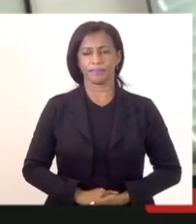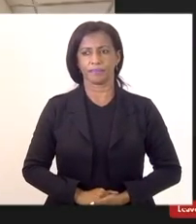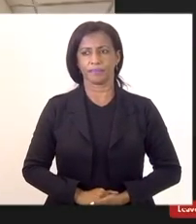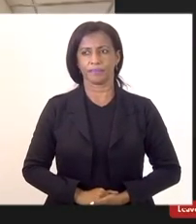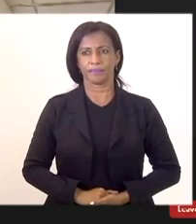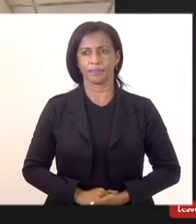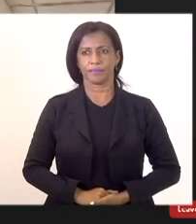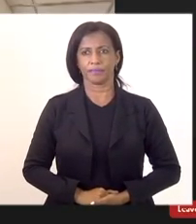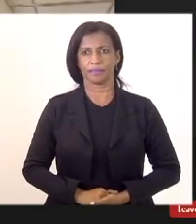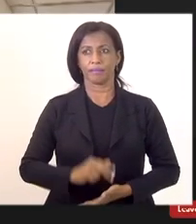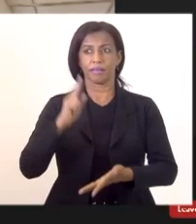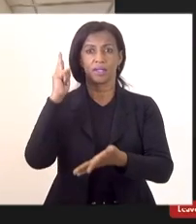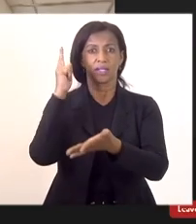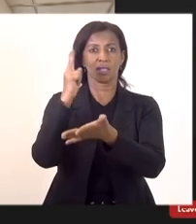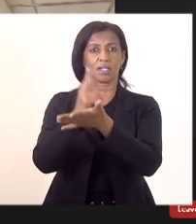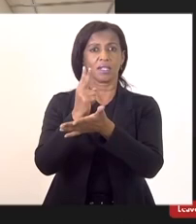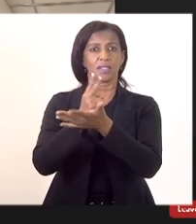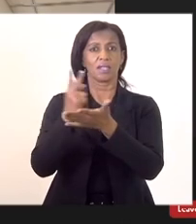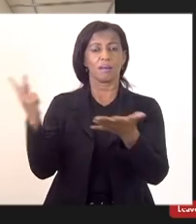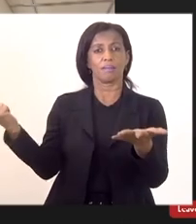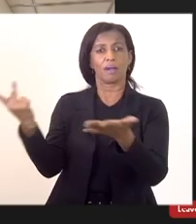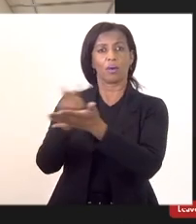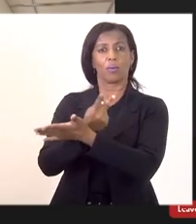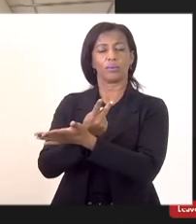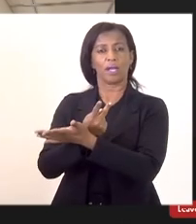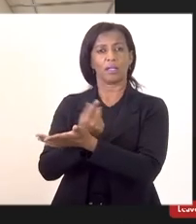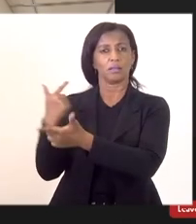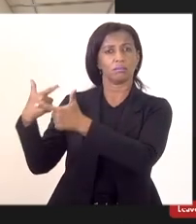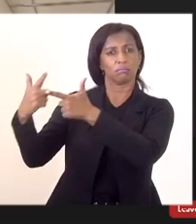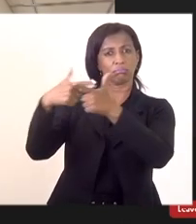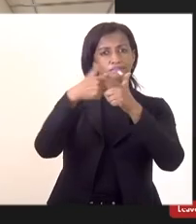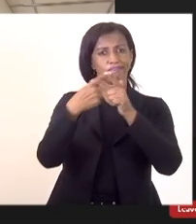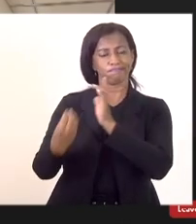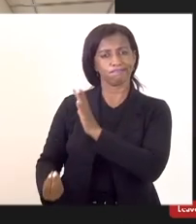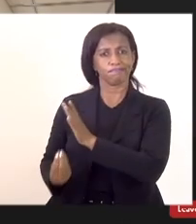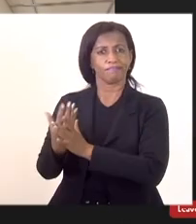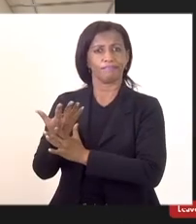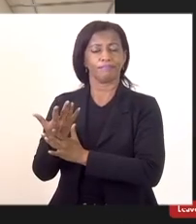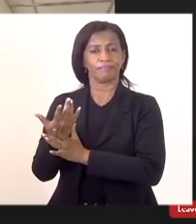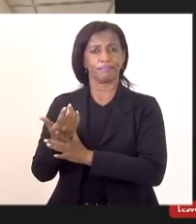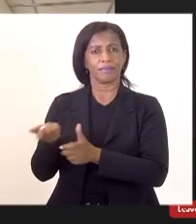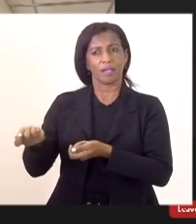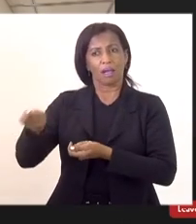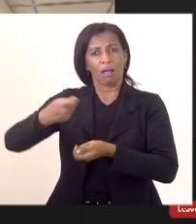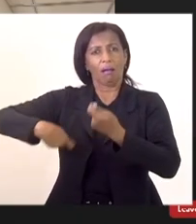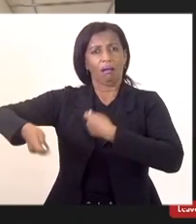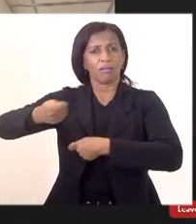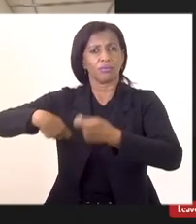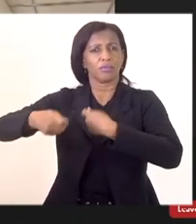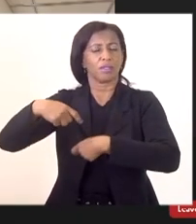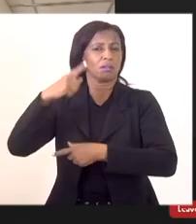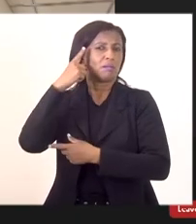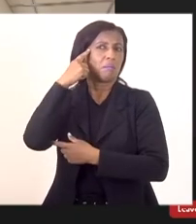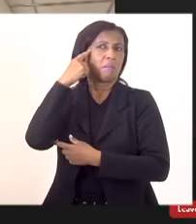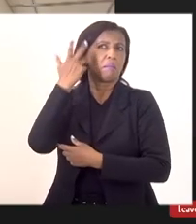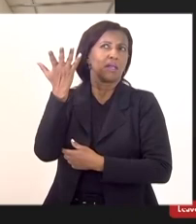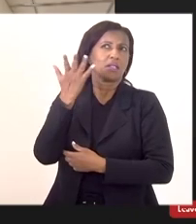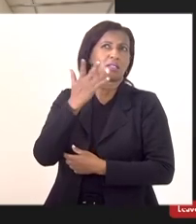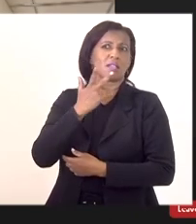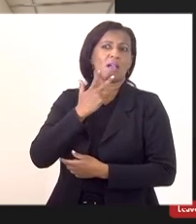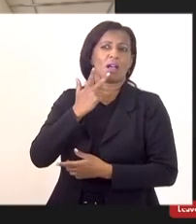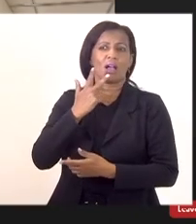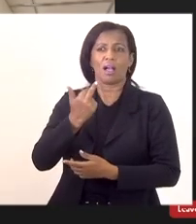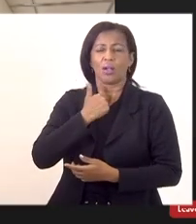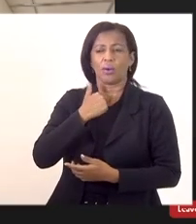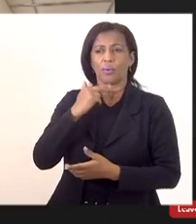que sempre ronda quando a gente fala de concursos antigos, que a administração pública sempre levanta, a gente não pode falar de concurso antigo,